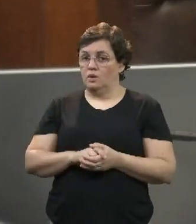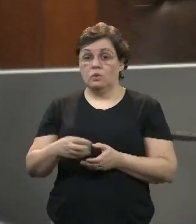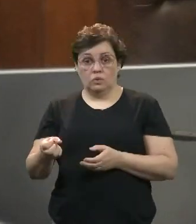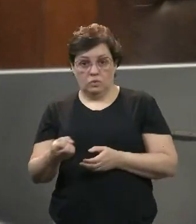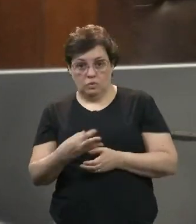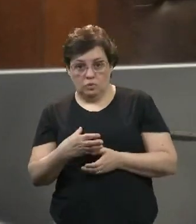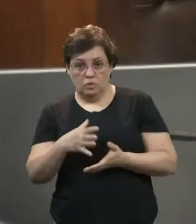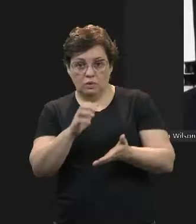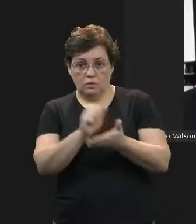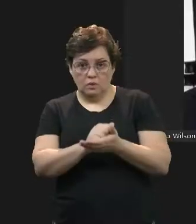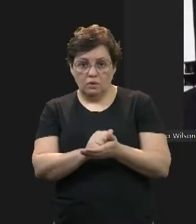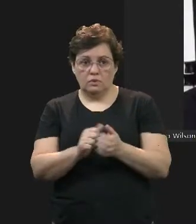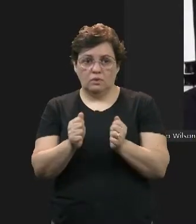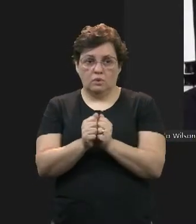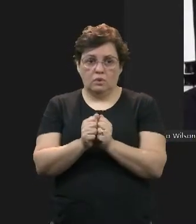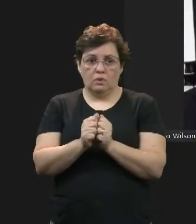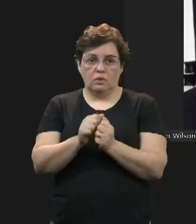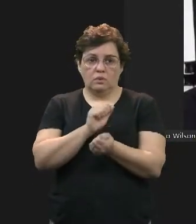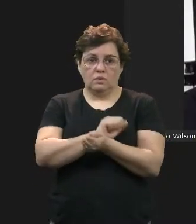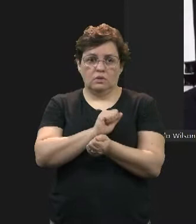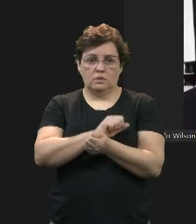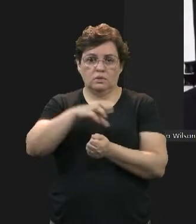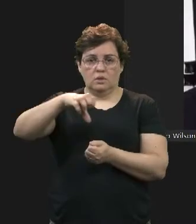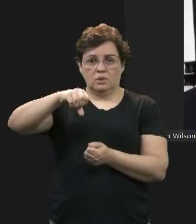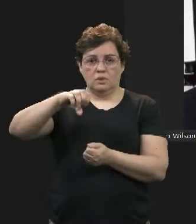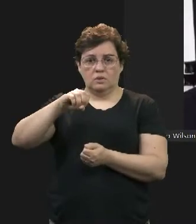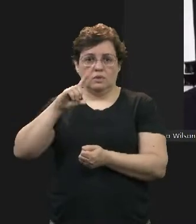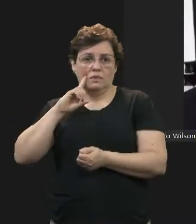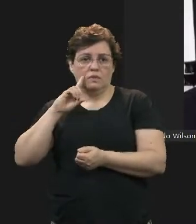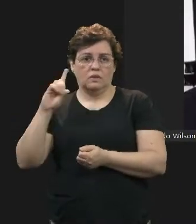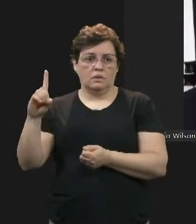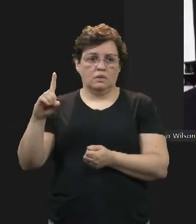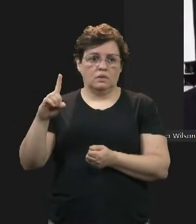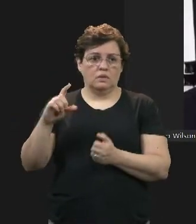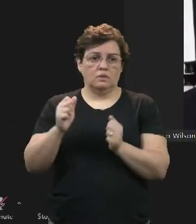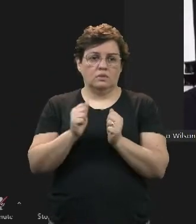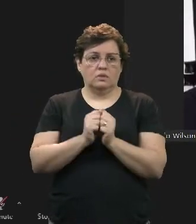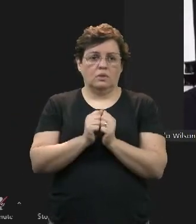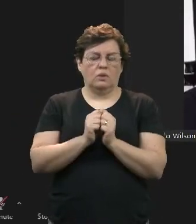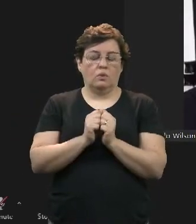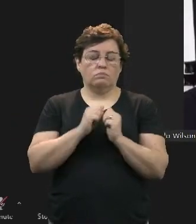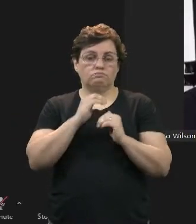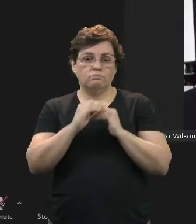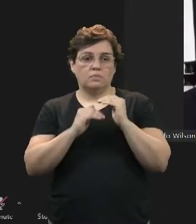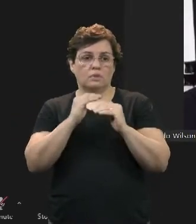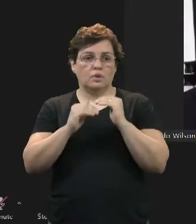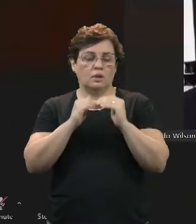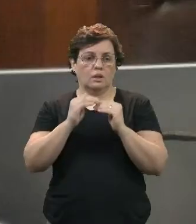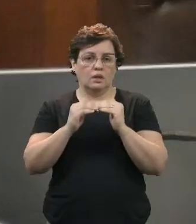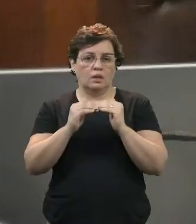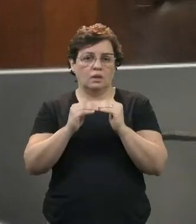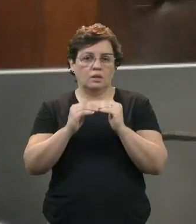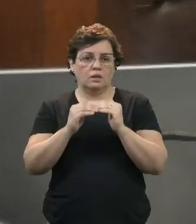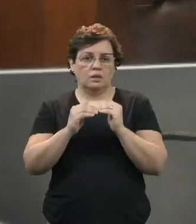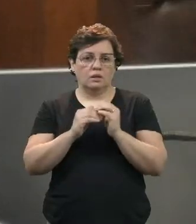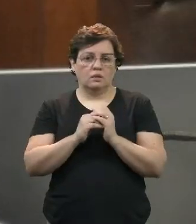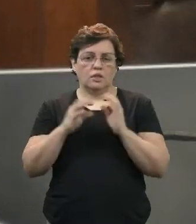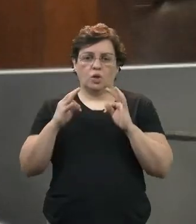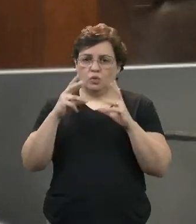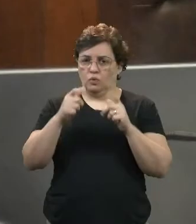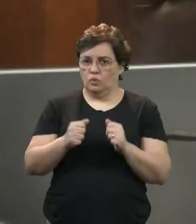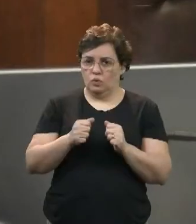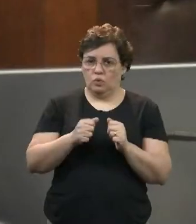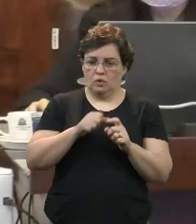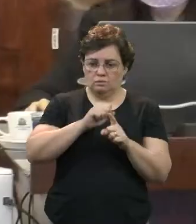com a carência de 90 dias e com as correções impactando em todas as